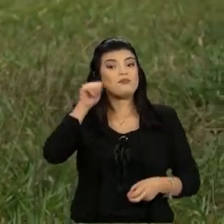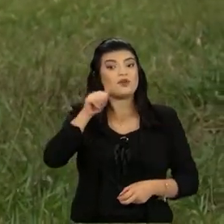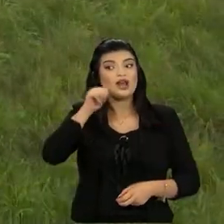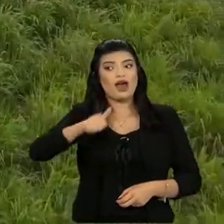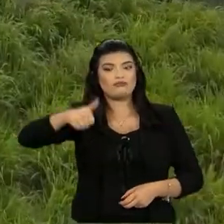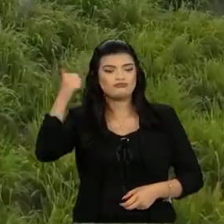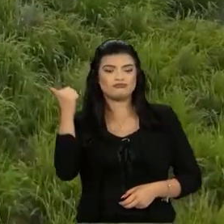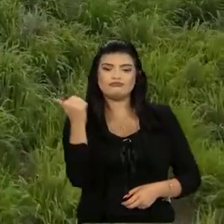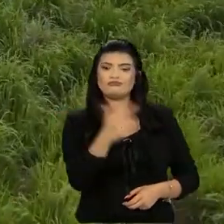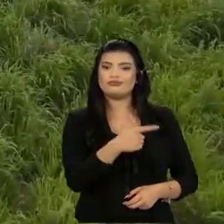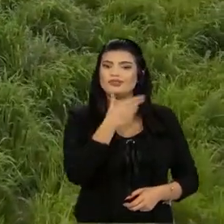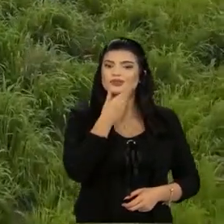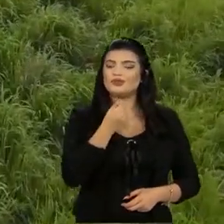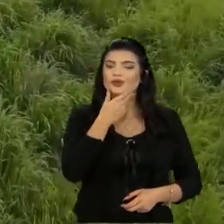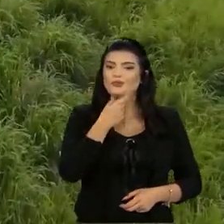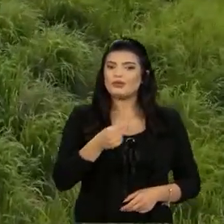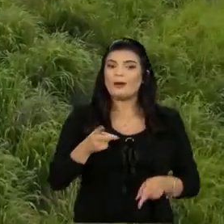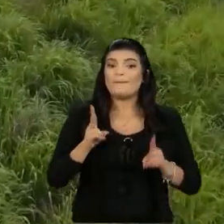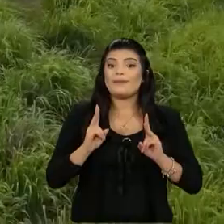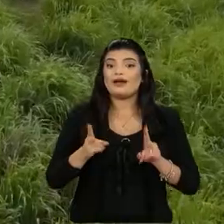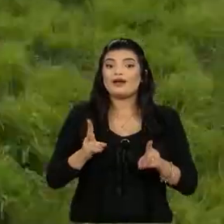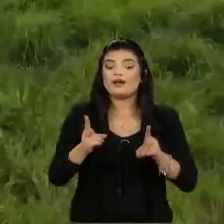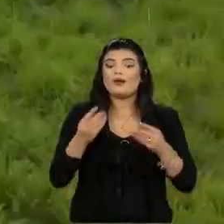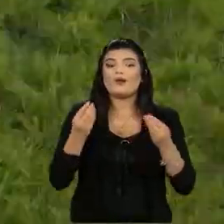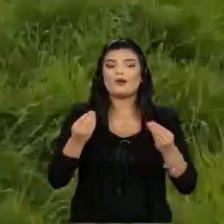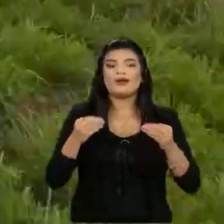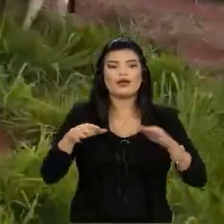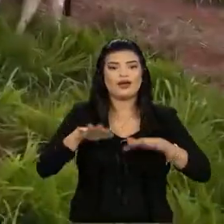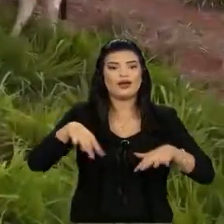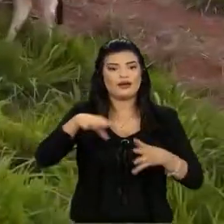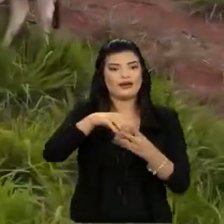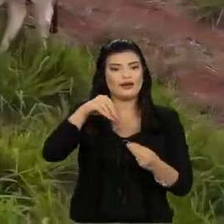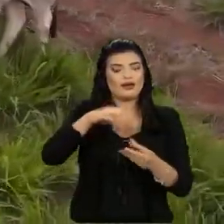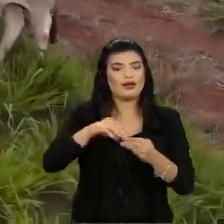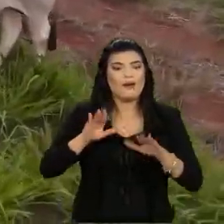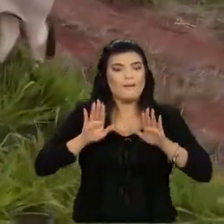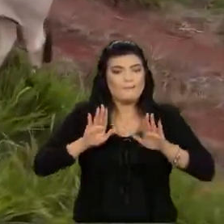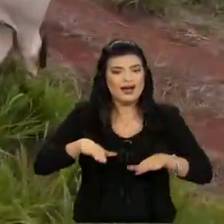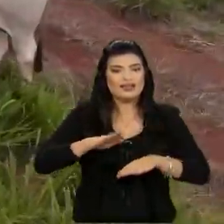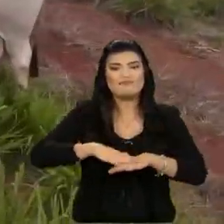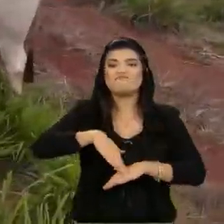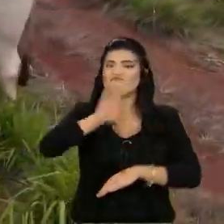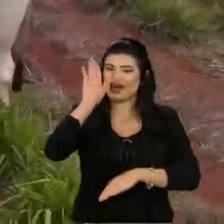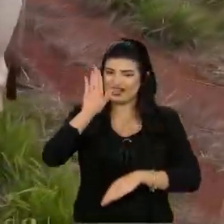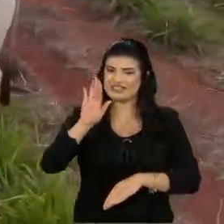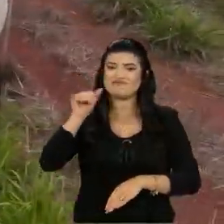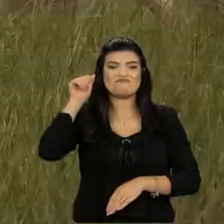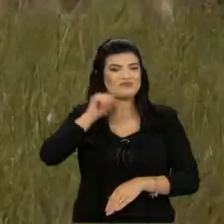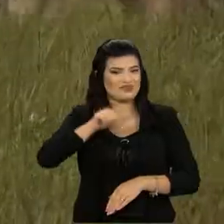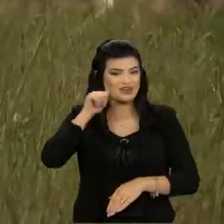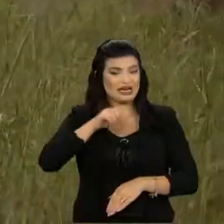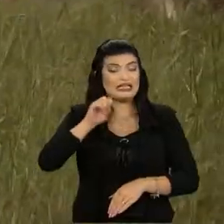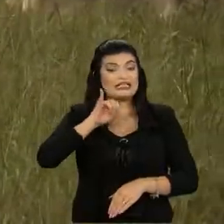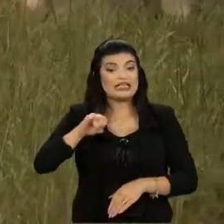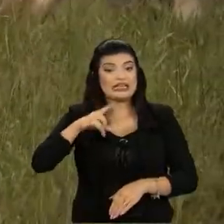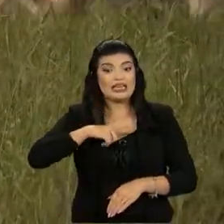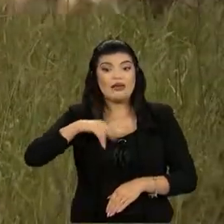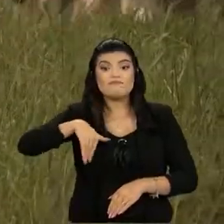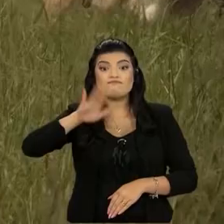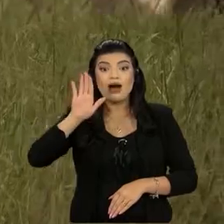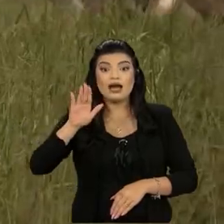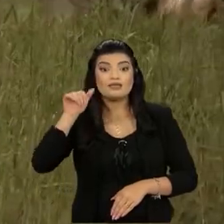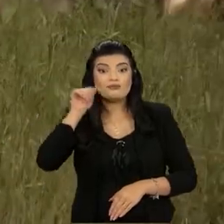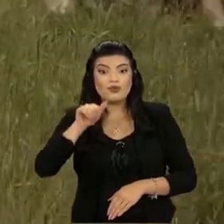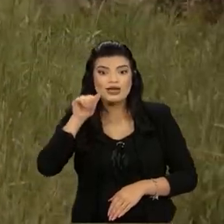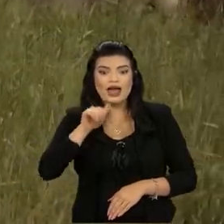lotação em um ano, para manter a mesma condição de passo. Mas mais fêmeas. Então você tem mais fêmeas ganhando um